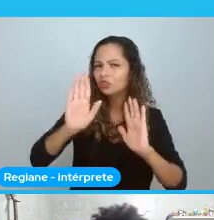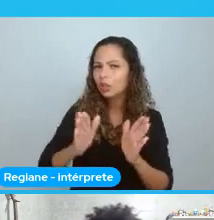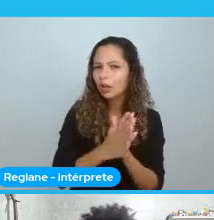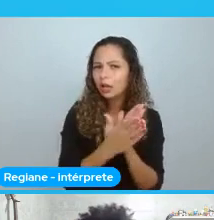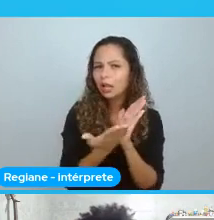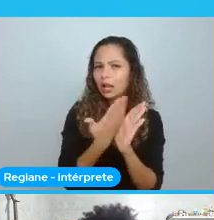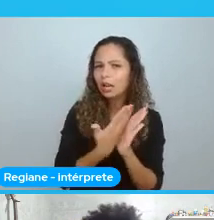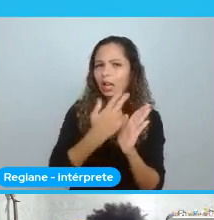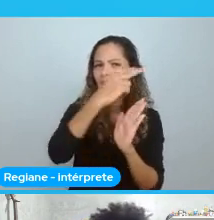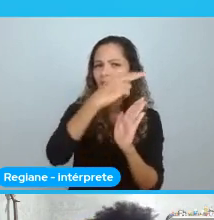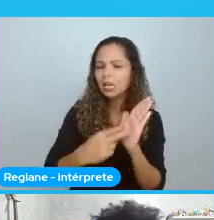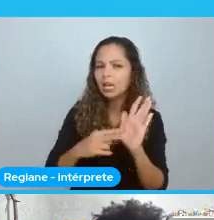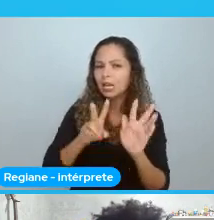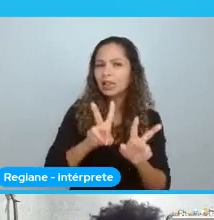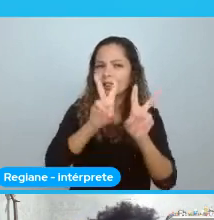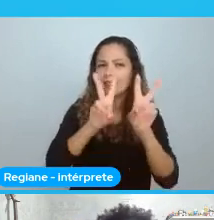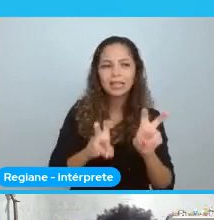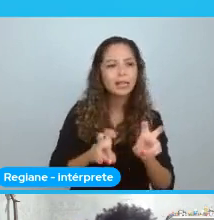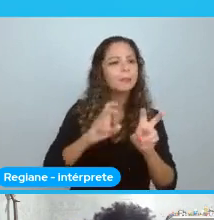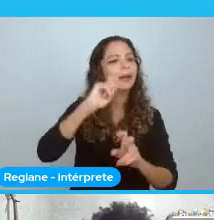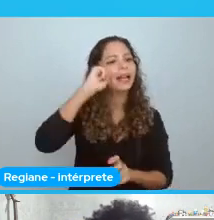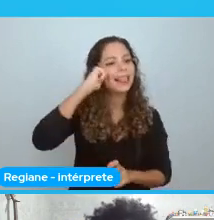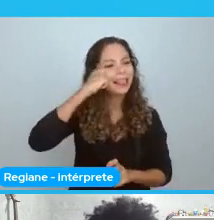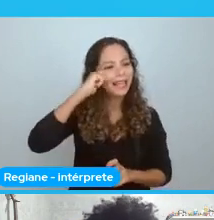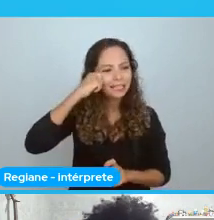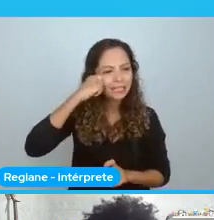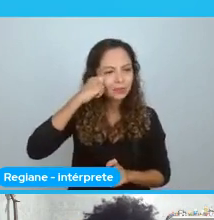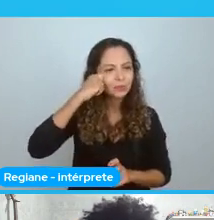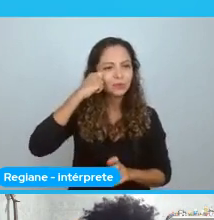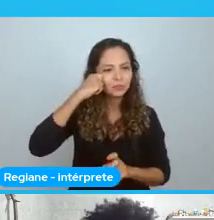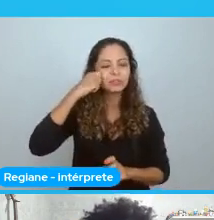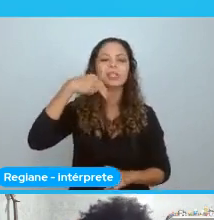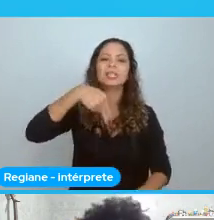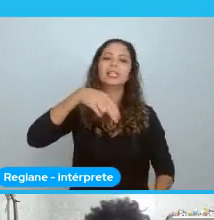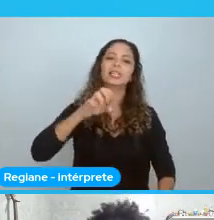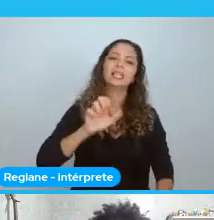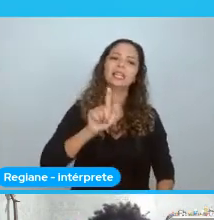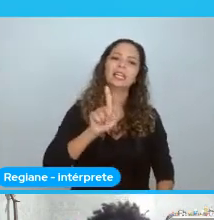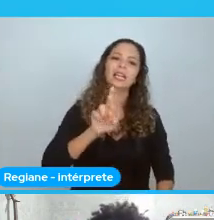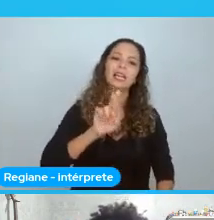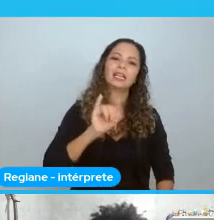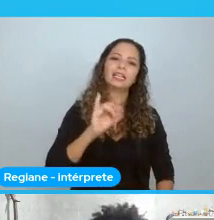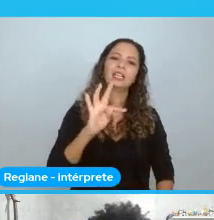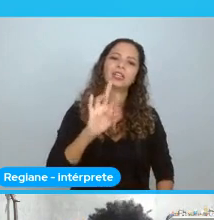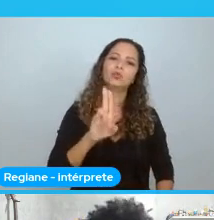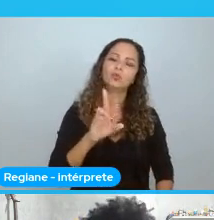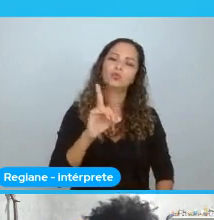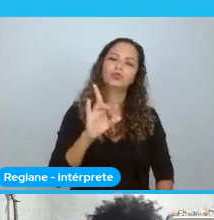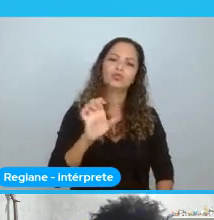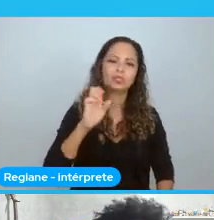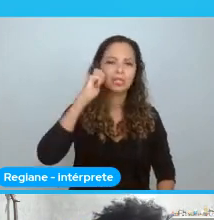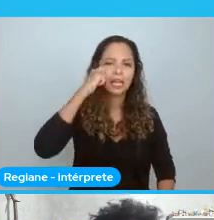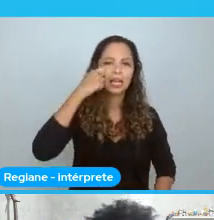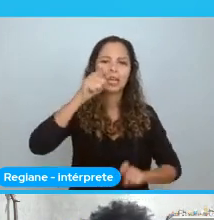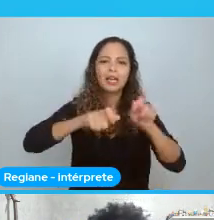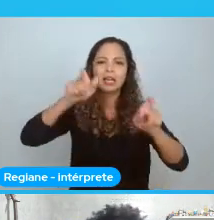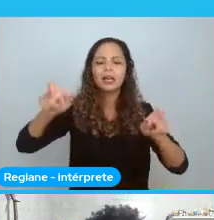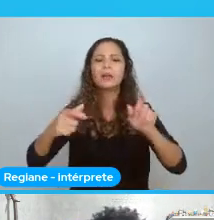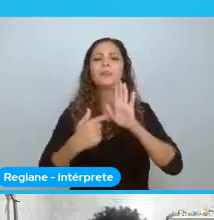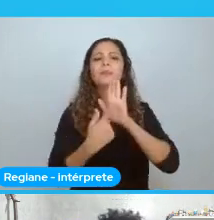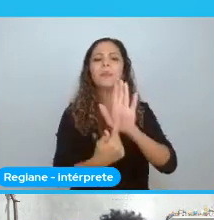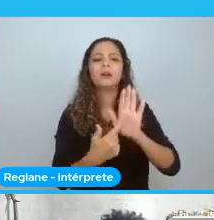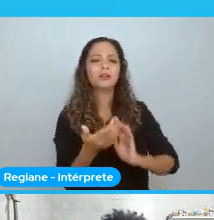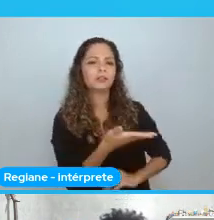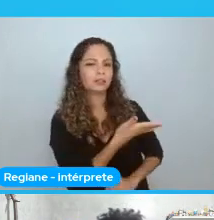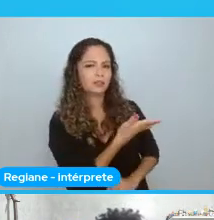a ver com negritude. Você deve ter chegado. Ao famoso discurso. De Sojourney Truth. Que fala sobre. Não sou eu uma mulher. E aí.